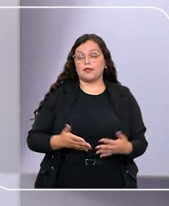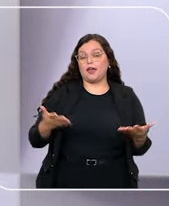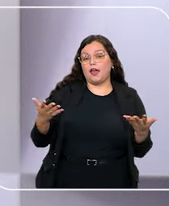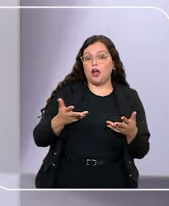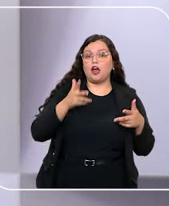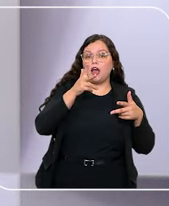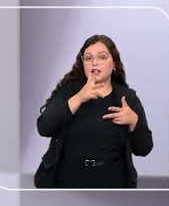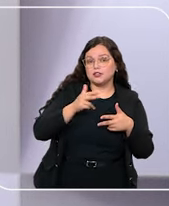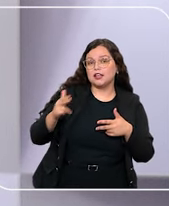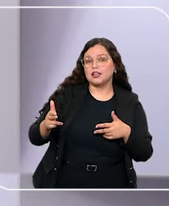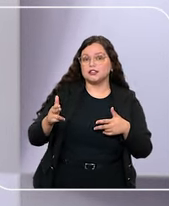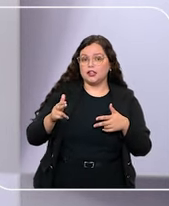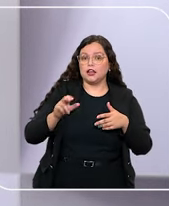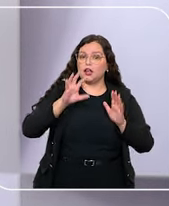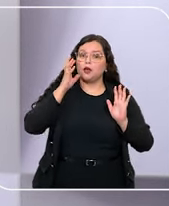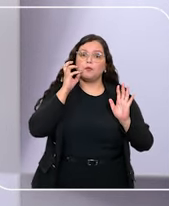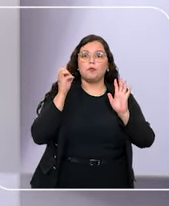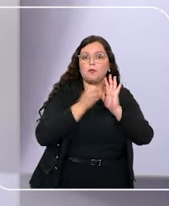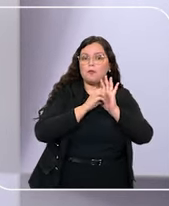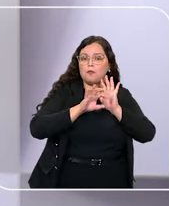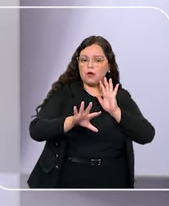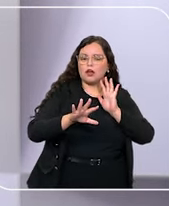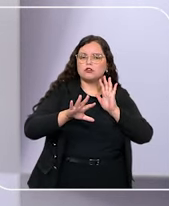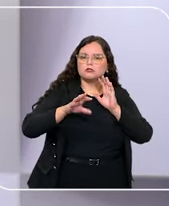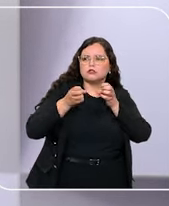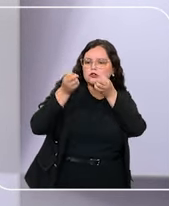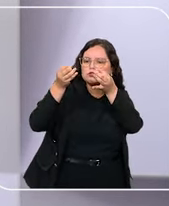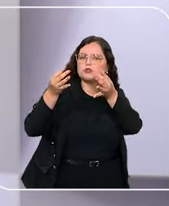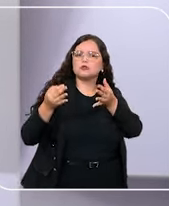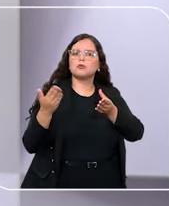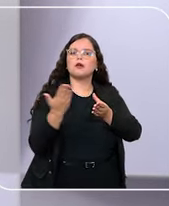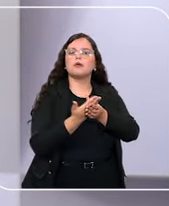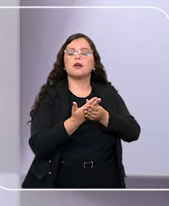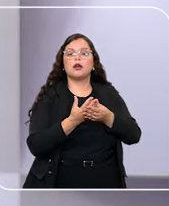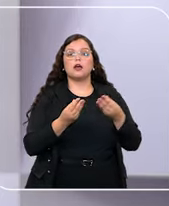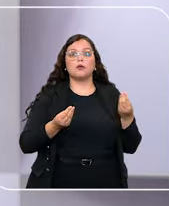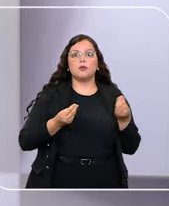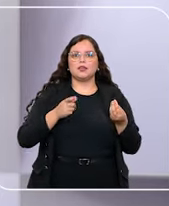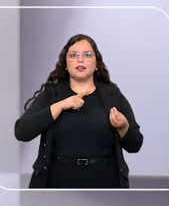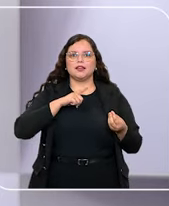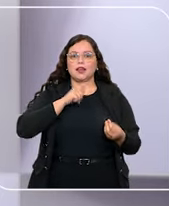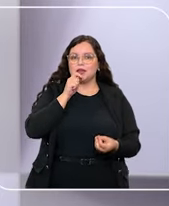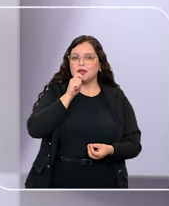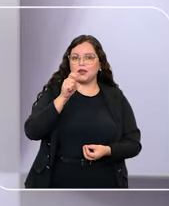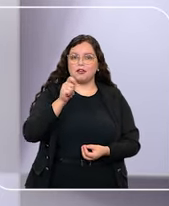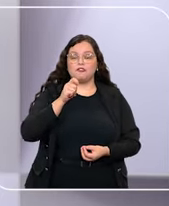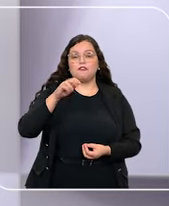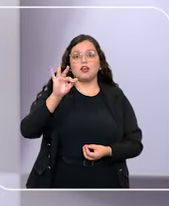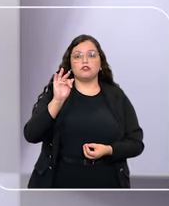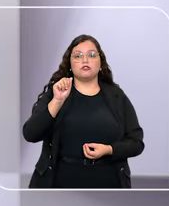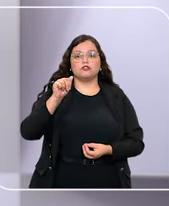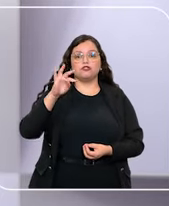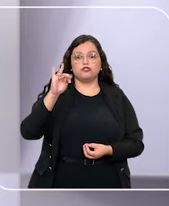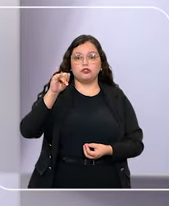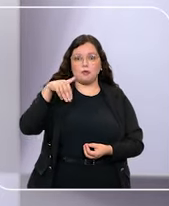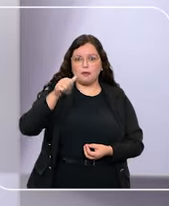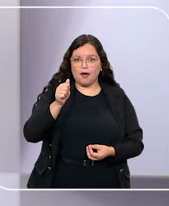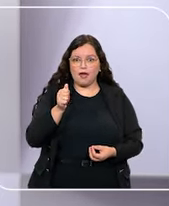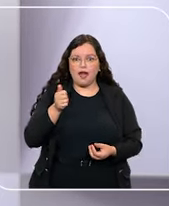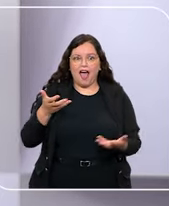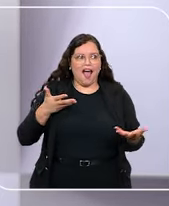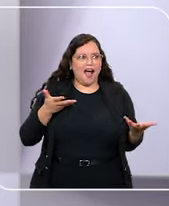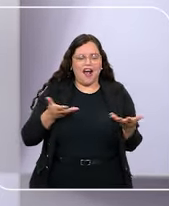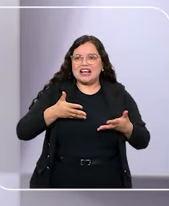E essa nova série do podcast Contando Causas tem a apresentação da jornalista Fátima Uchoa, que tenho a